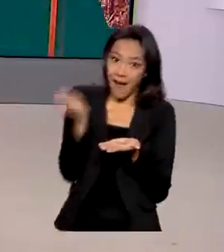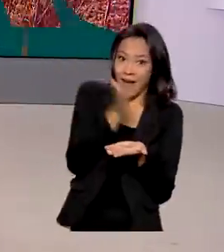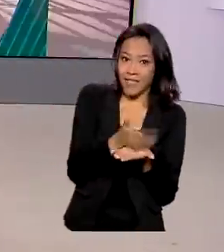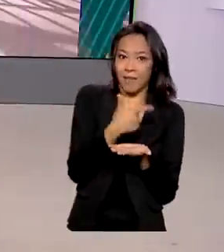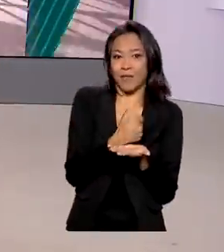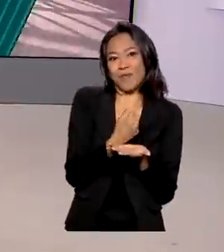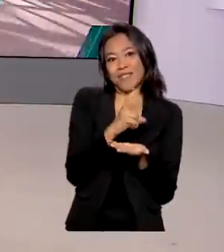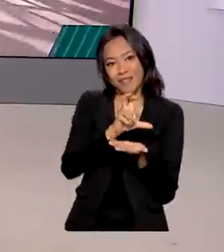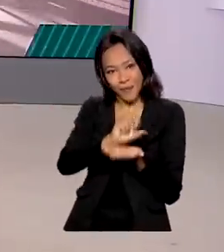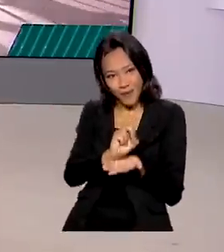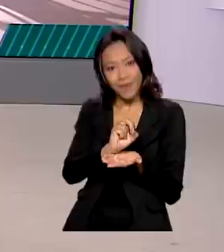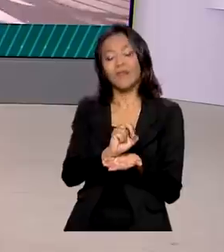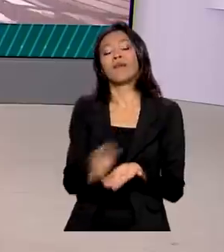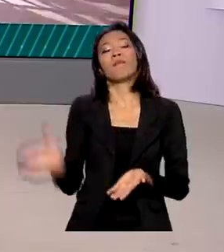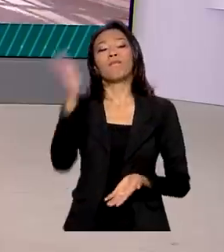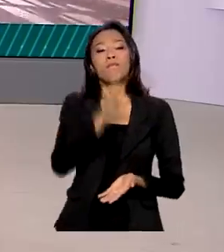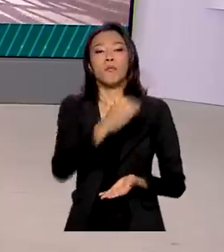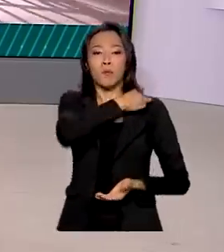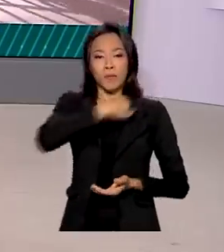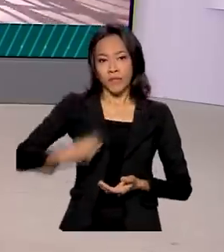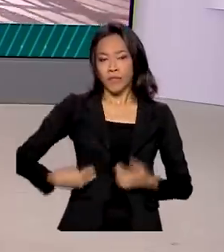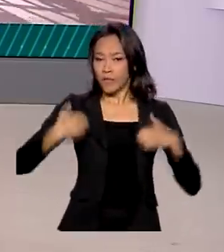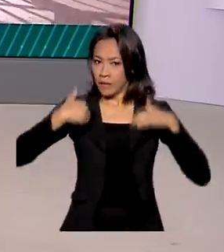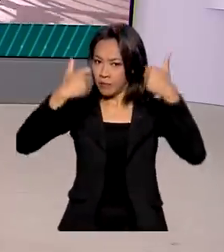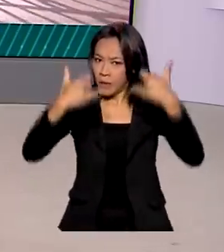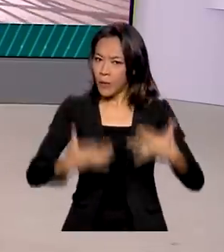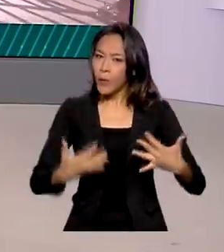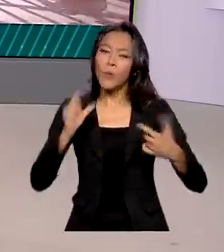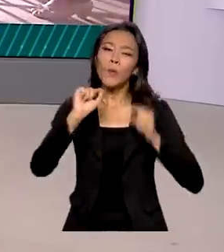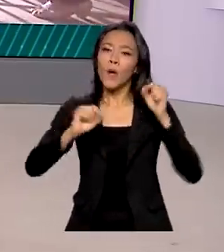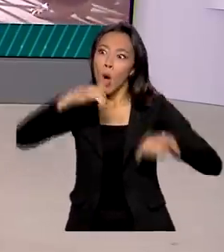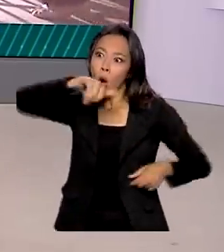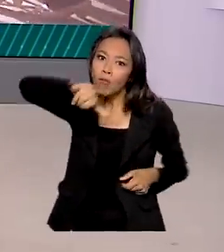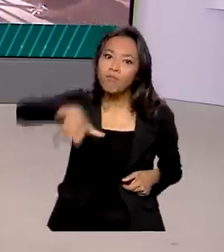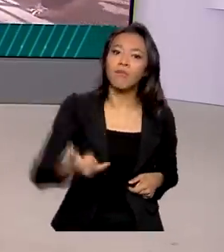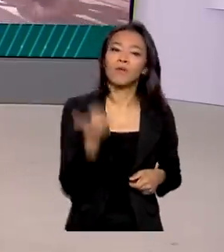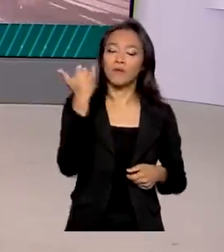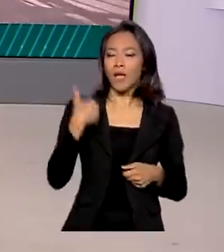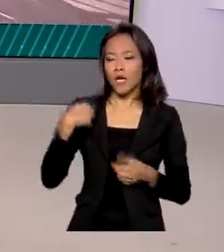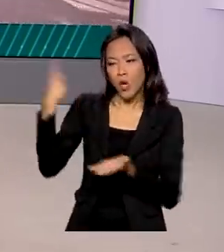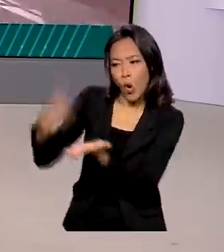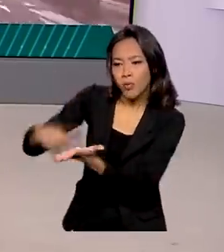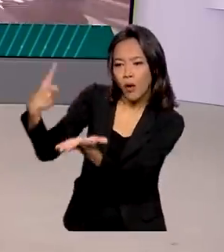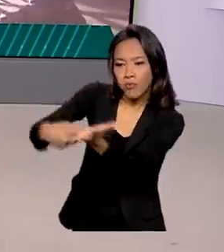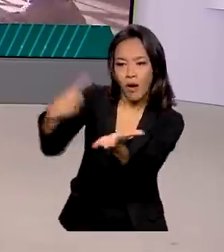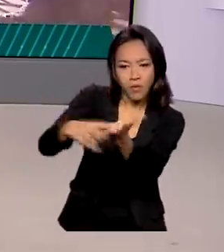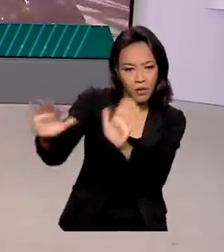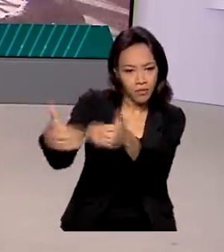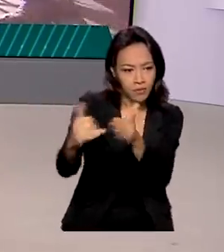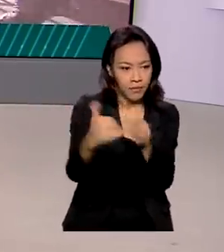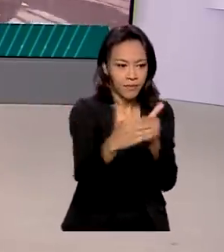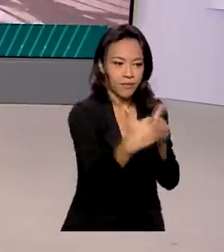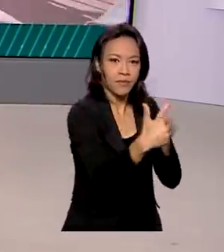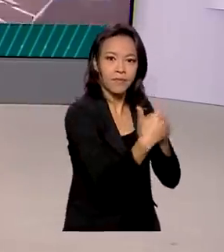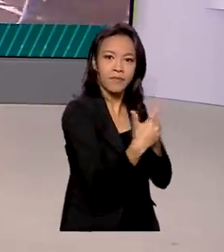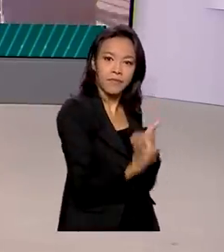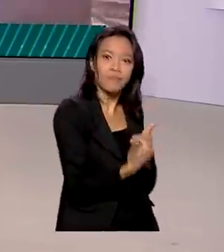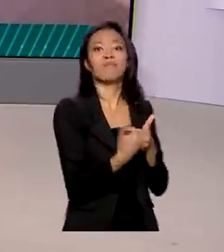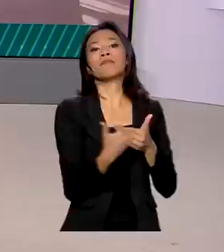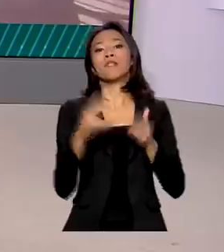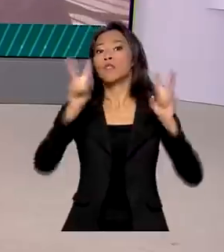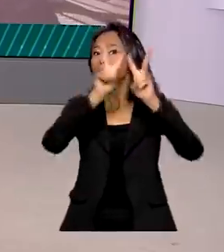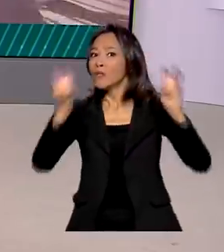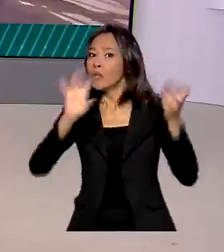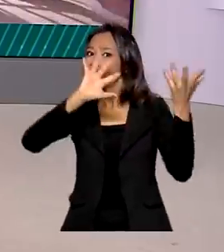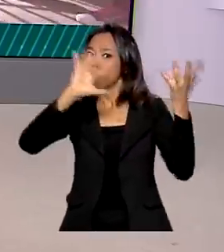De acordo com o ministro do Meio Ambiente, será também uma oportunidade para firmar novos acordos na área de financiamento de clima e de